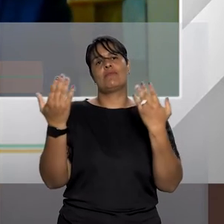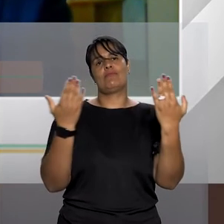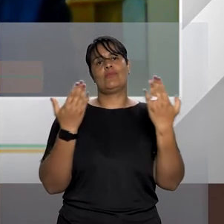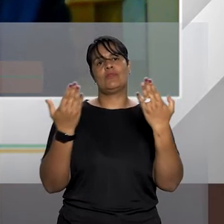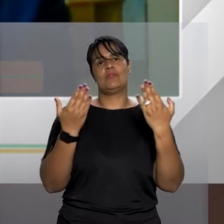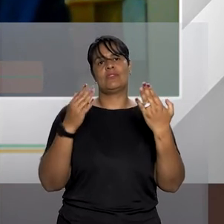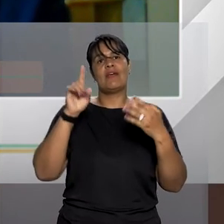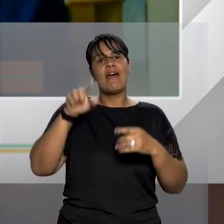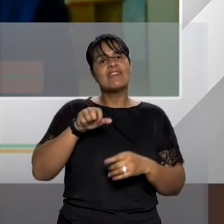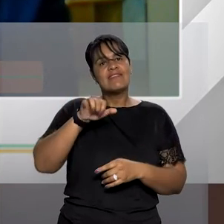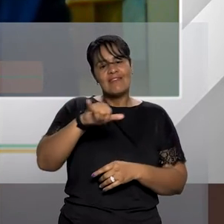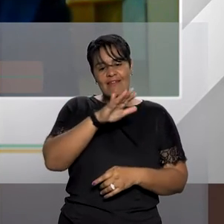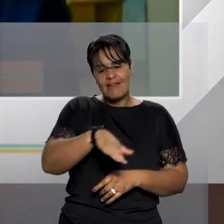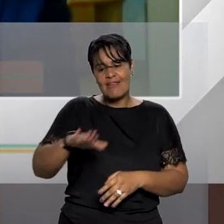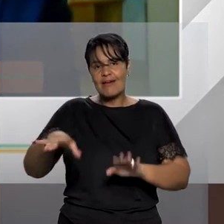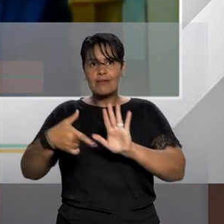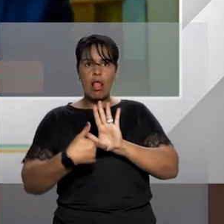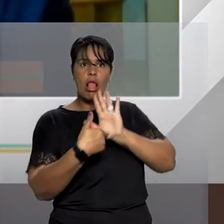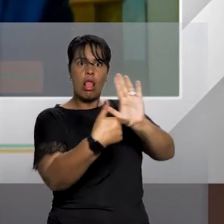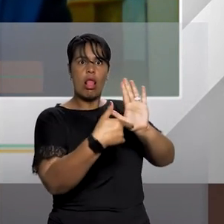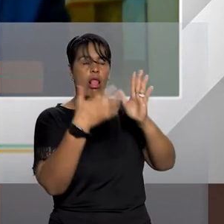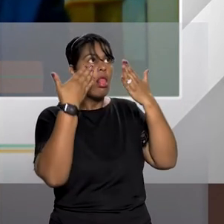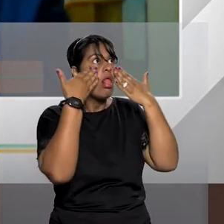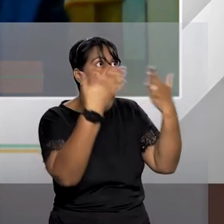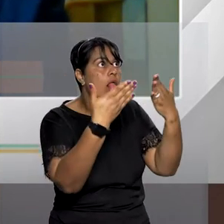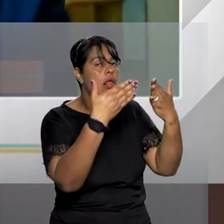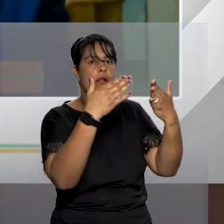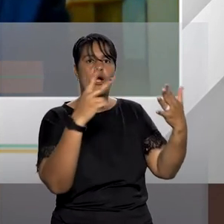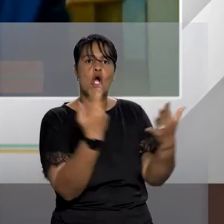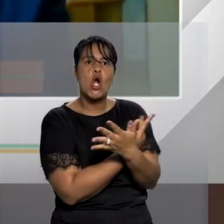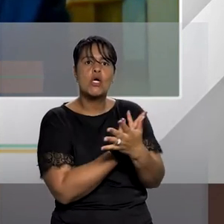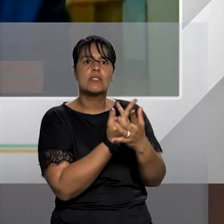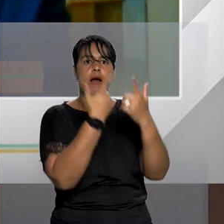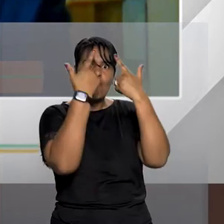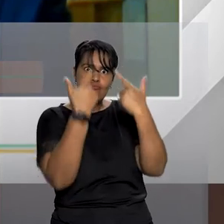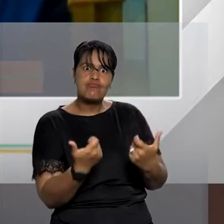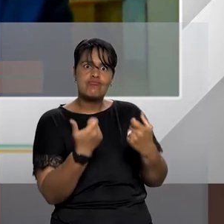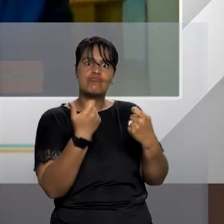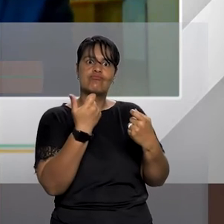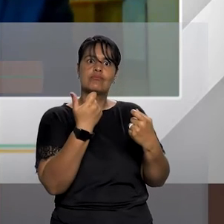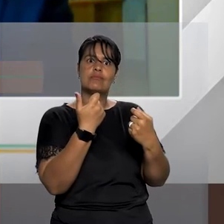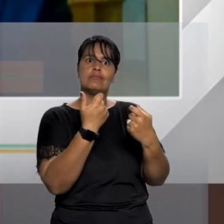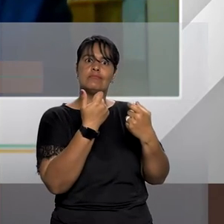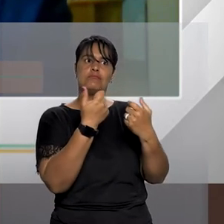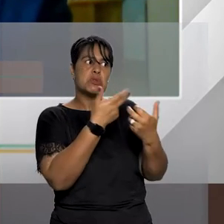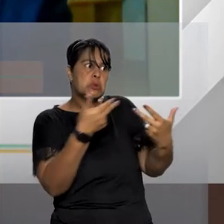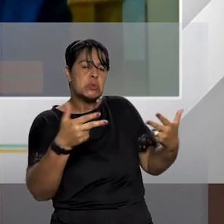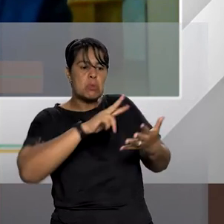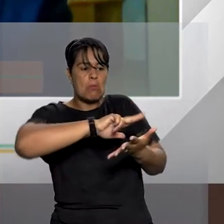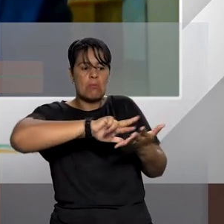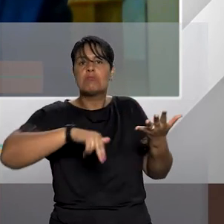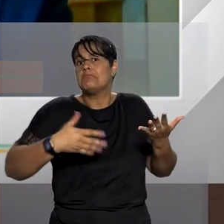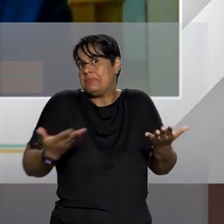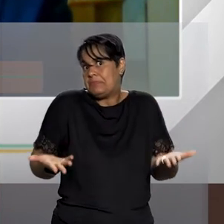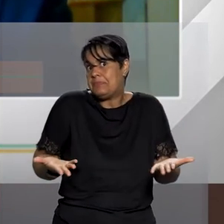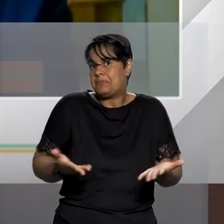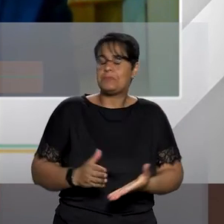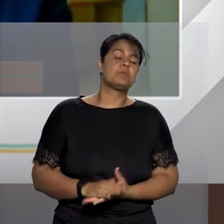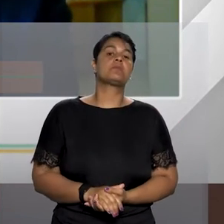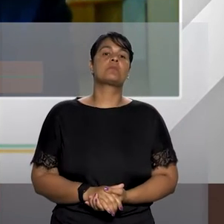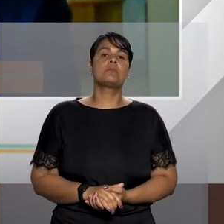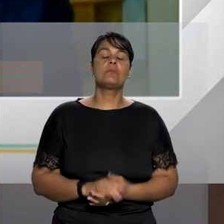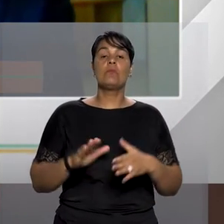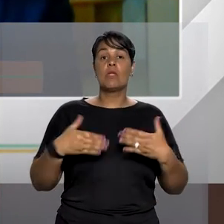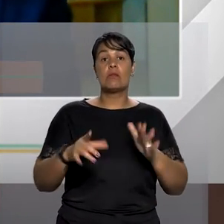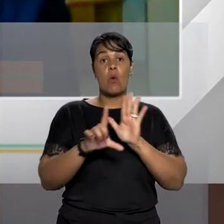expor a criança à violência contra um dos seus ascendentes. Eu estava no grupo de trabalho que redigiu o anteprojeto dessa lei,